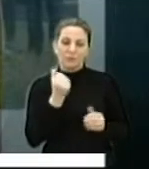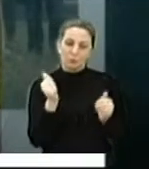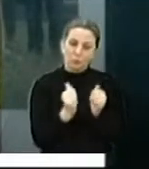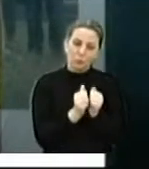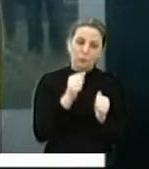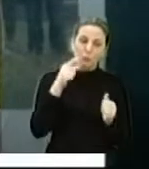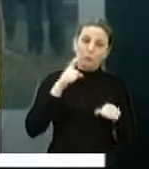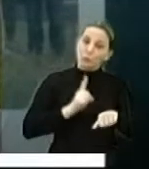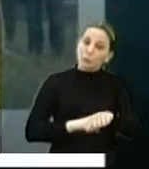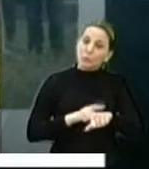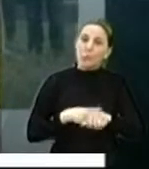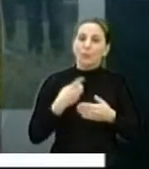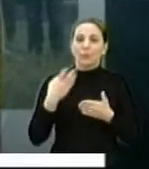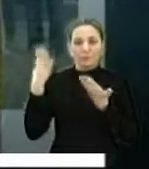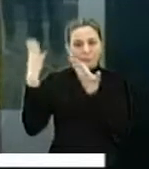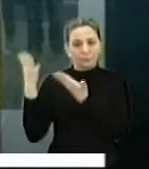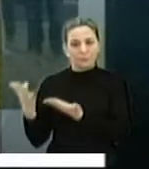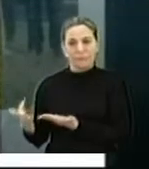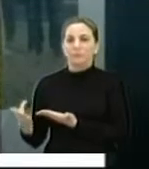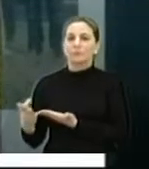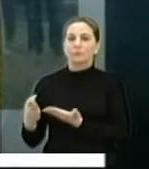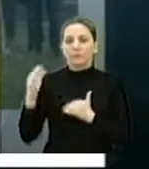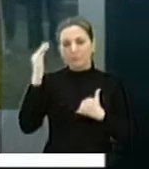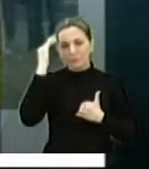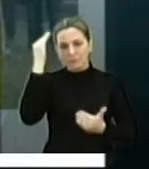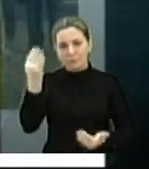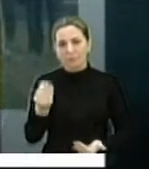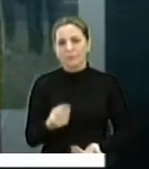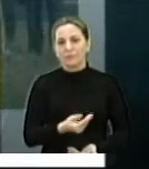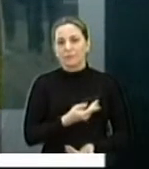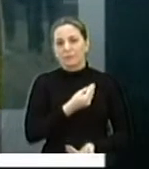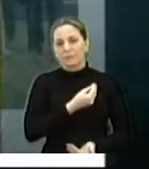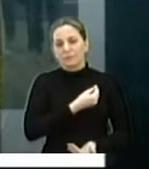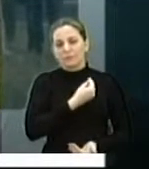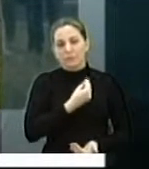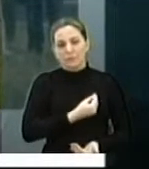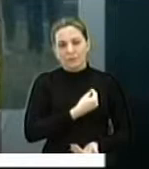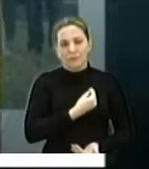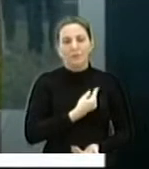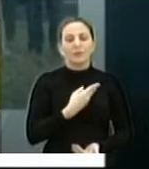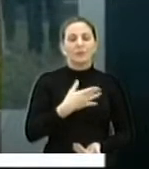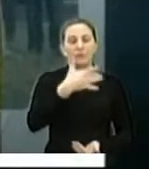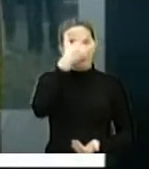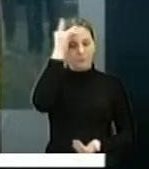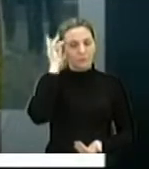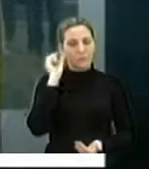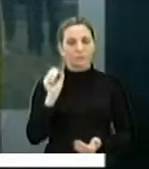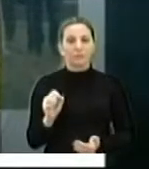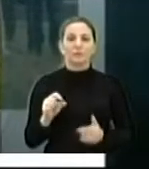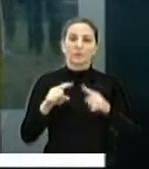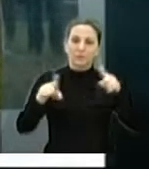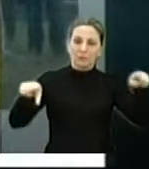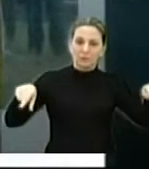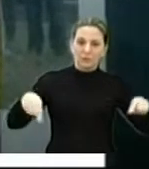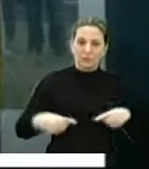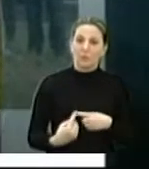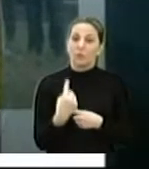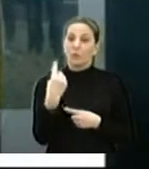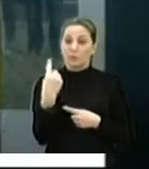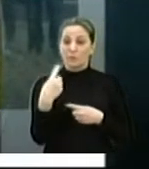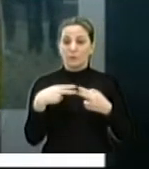aqui agradecer todas as pessoas que participaram, o gabinete, essa é uma das